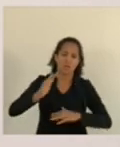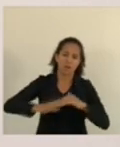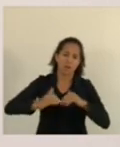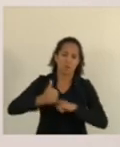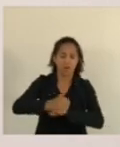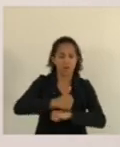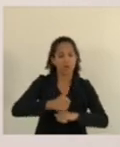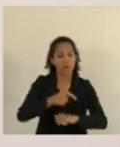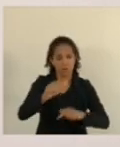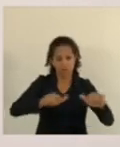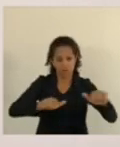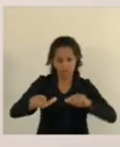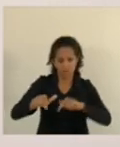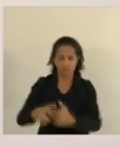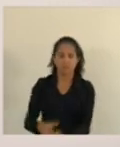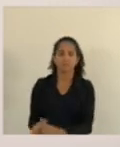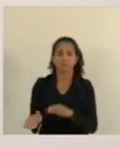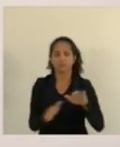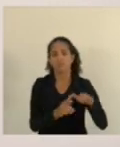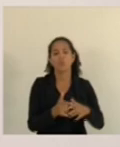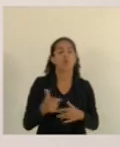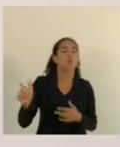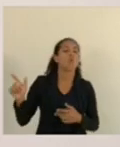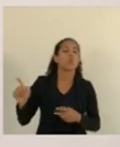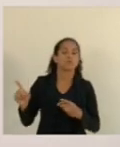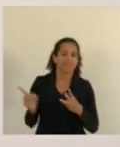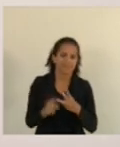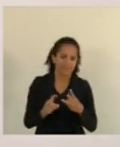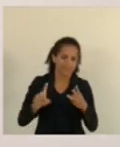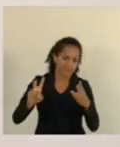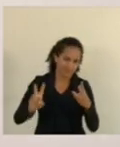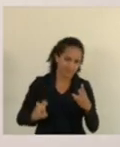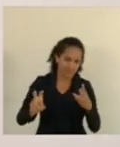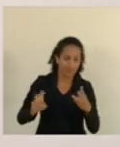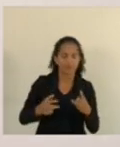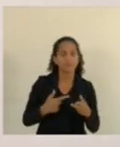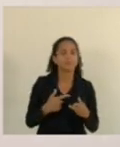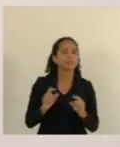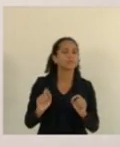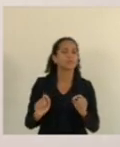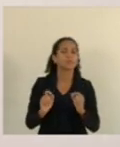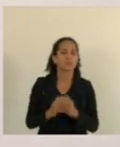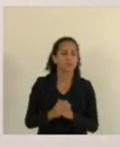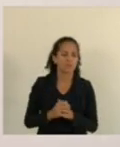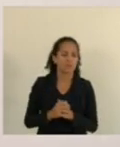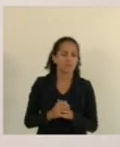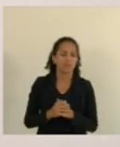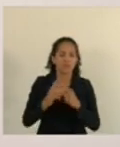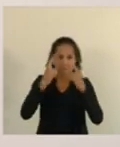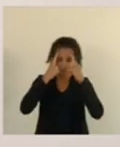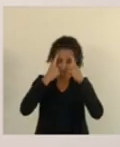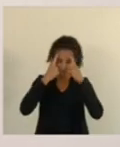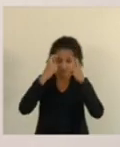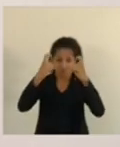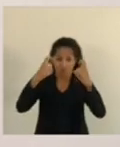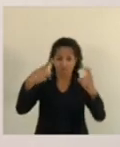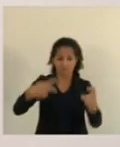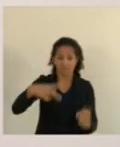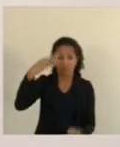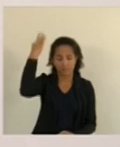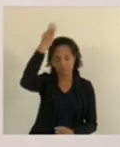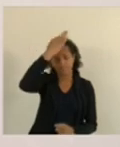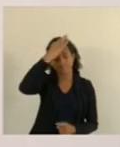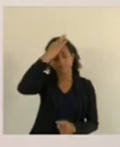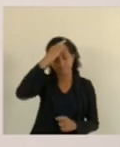questão e hoje eu acho que alguns deputados já se manifestaram sobre isso a questão da violência aqui no Espírito Santo.